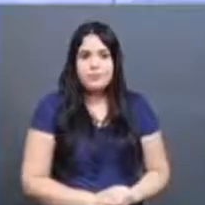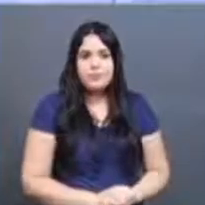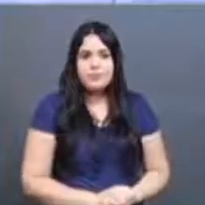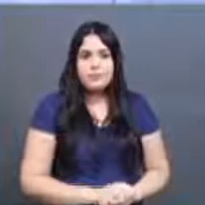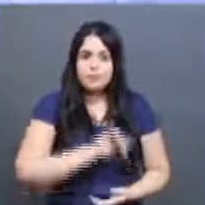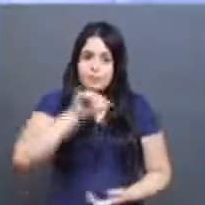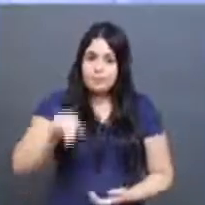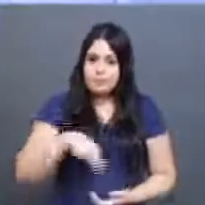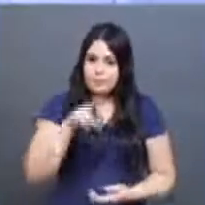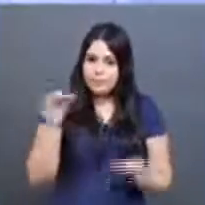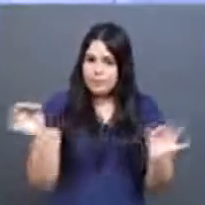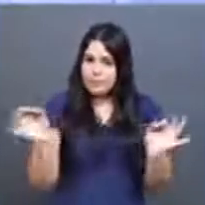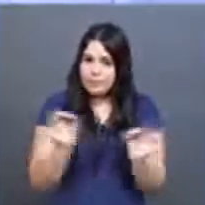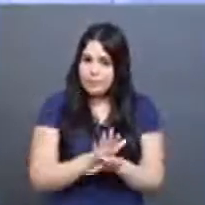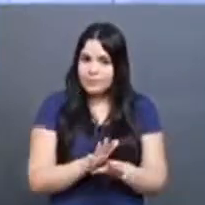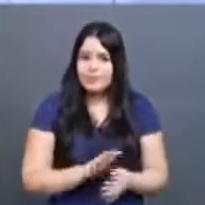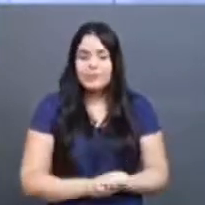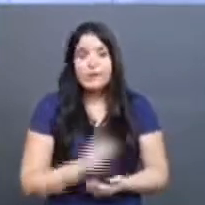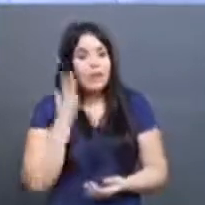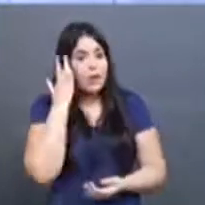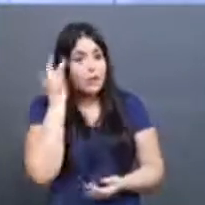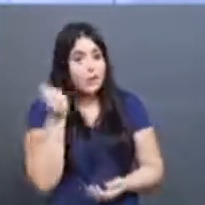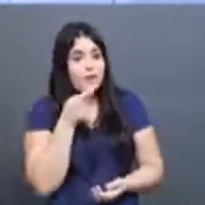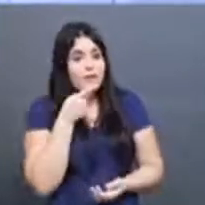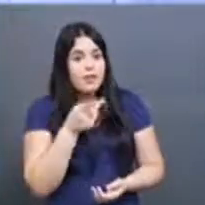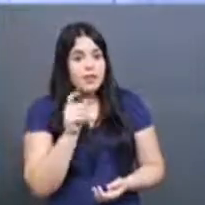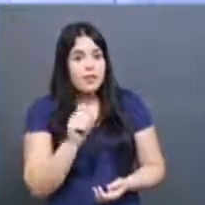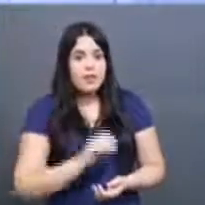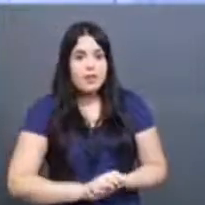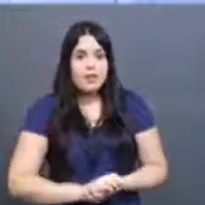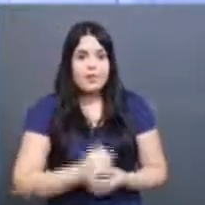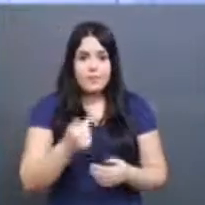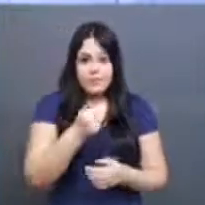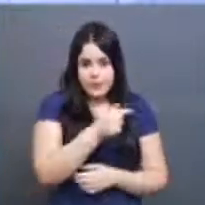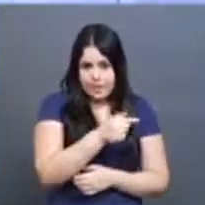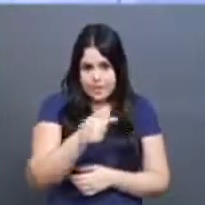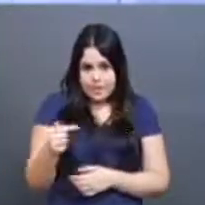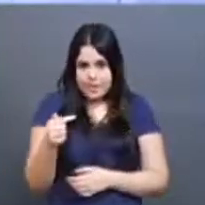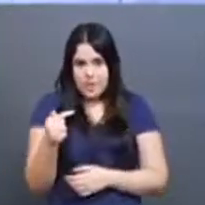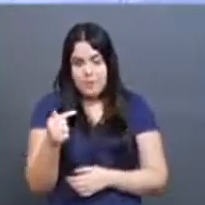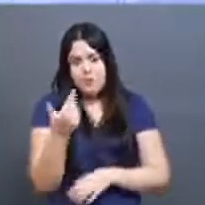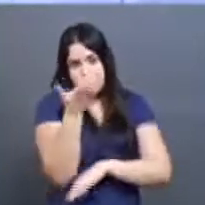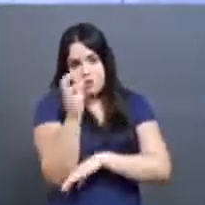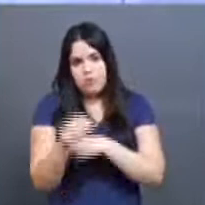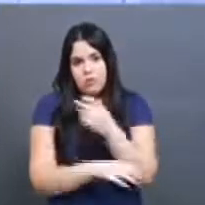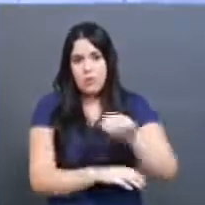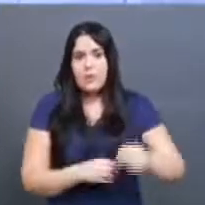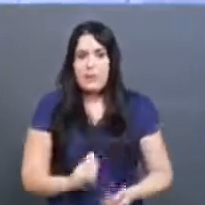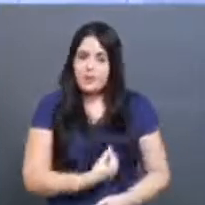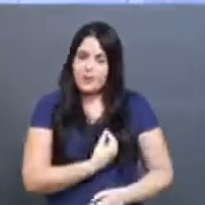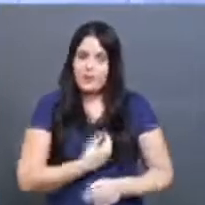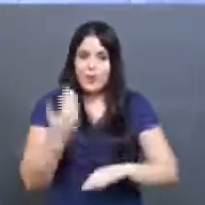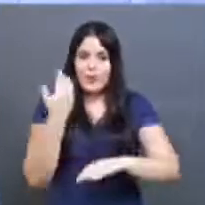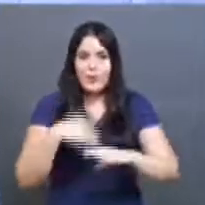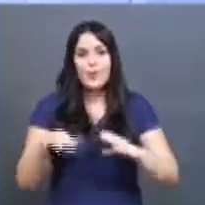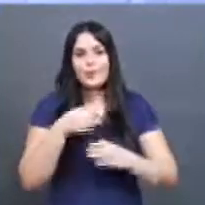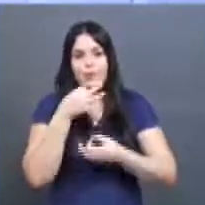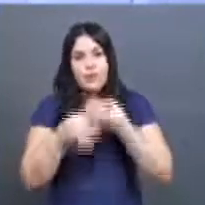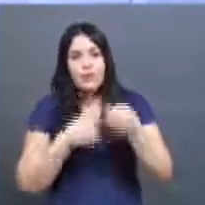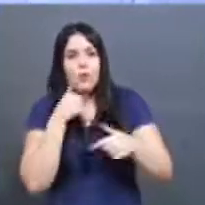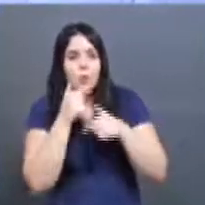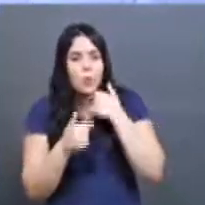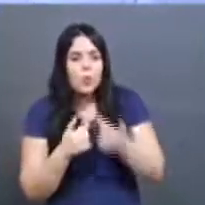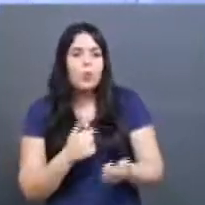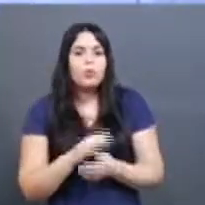O Jornal da UFO termina agora. Amanhã nós vamos falar sobre a Semana do Meio Ambiente. Participe, envie suas perguntas